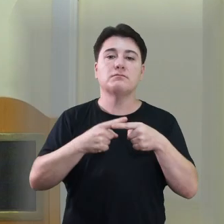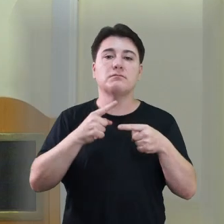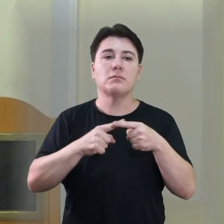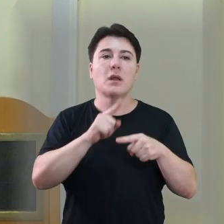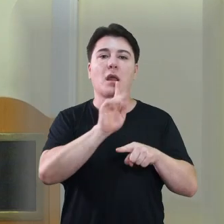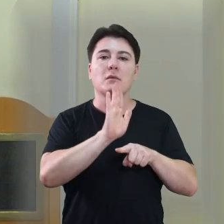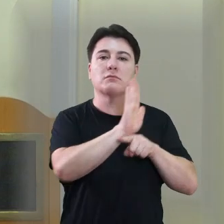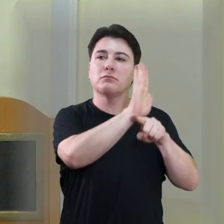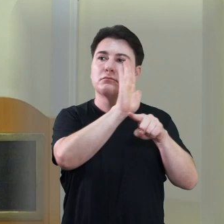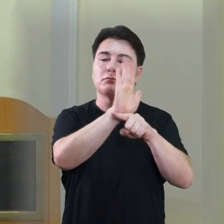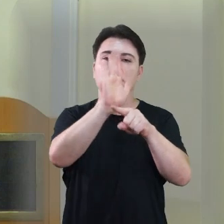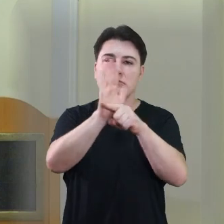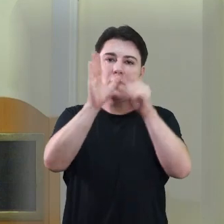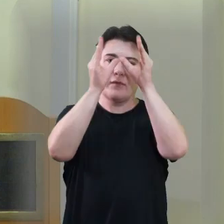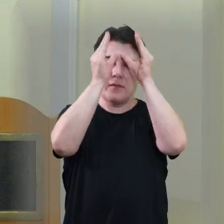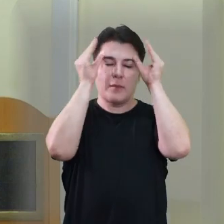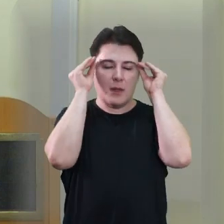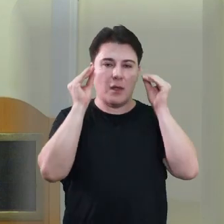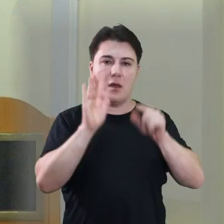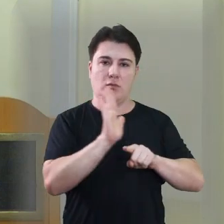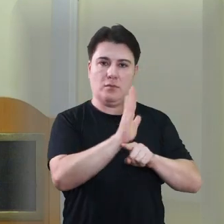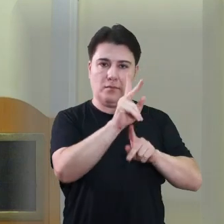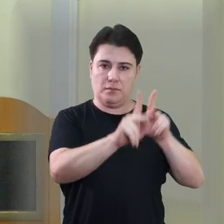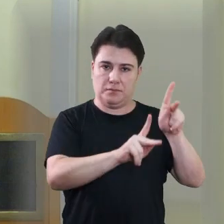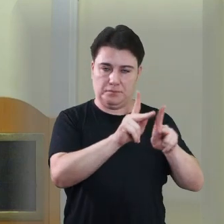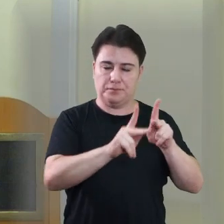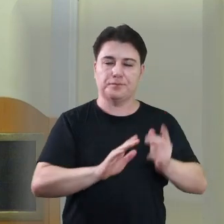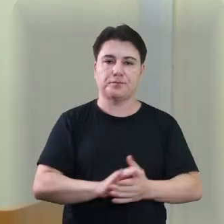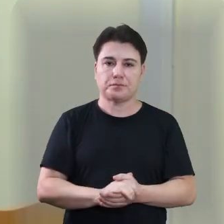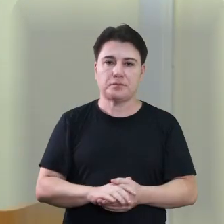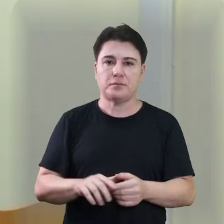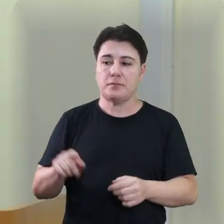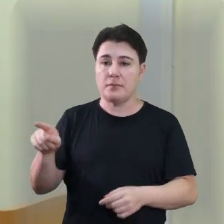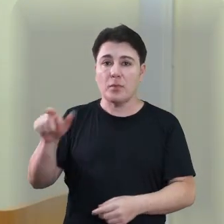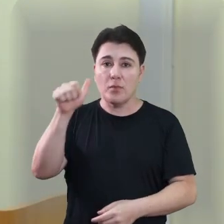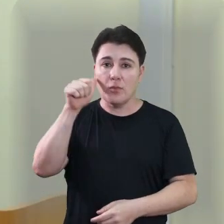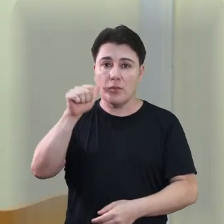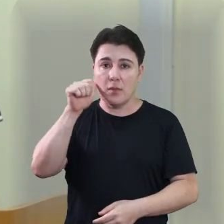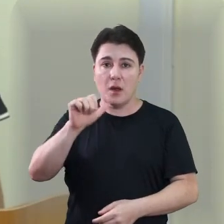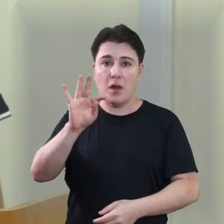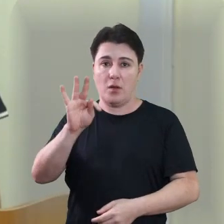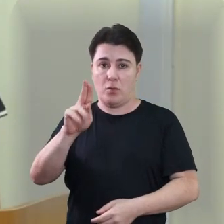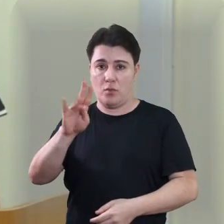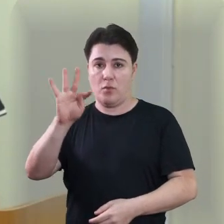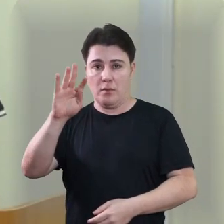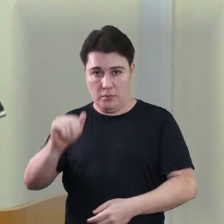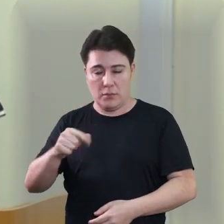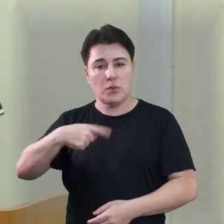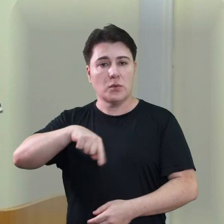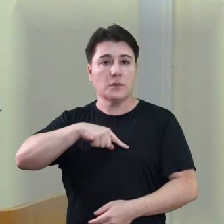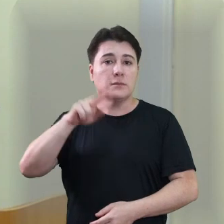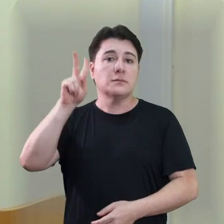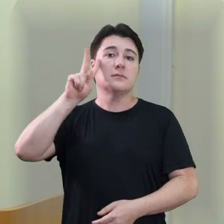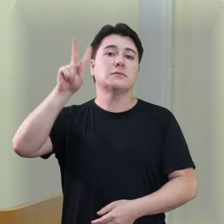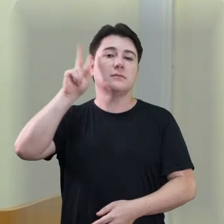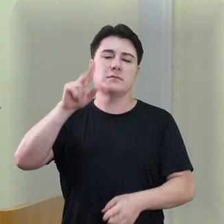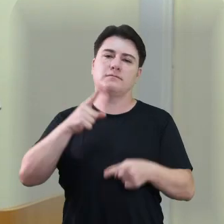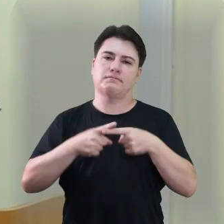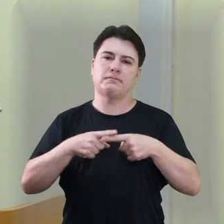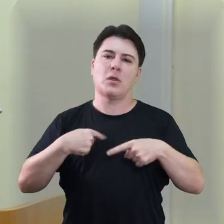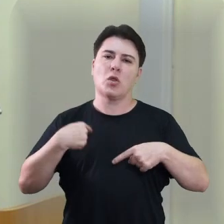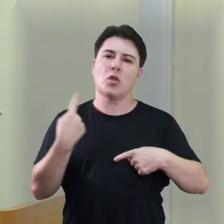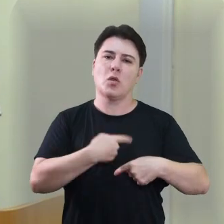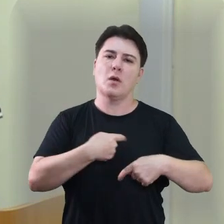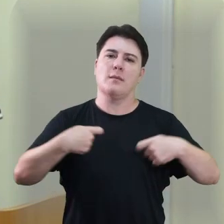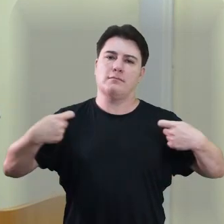para servir da sua função aos ribeirinhos. Honrar a memória de Luiz Augusta Garlipe é algo